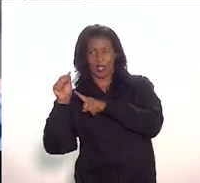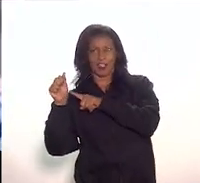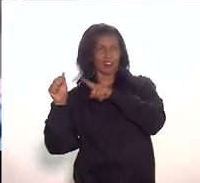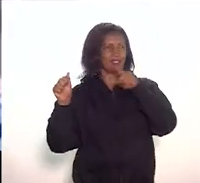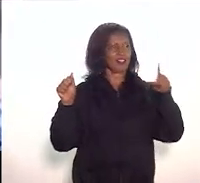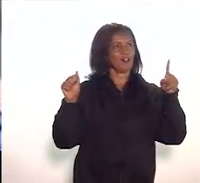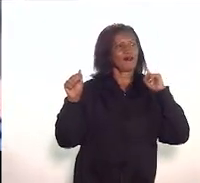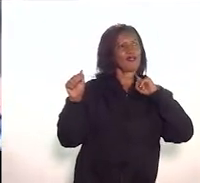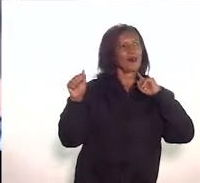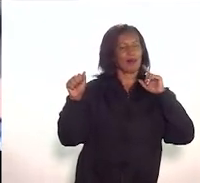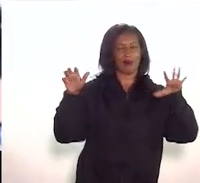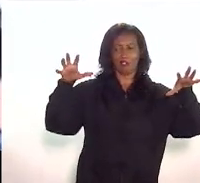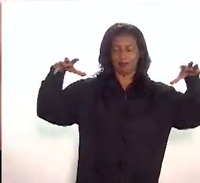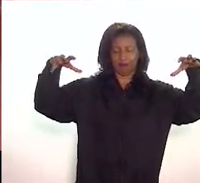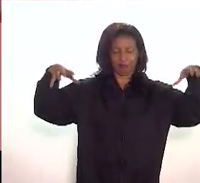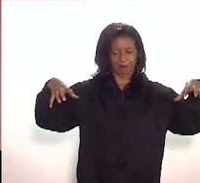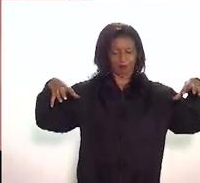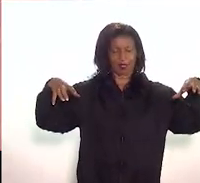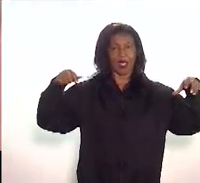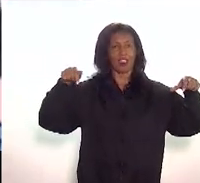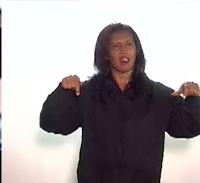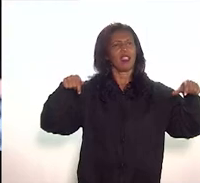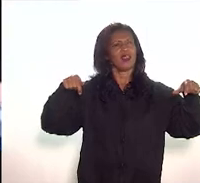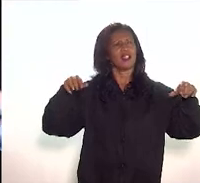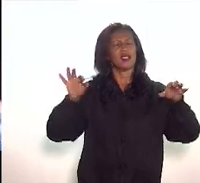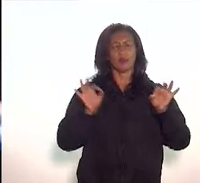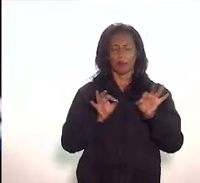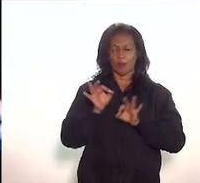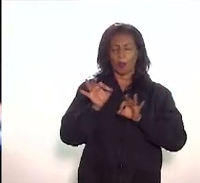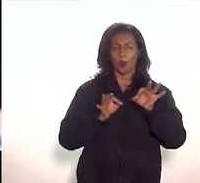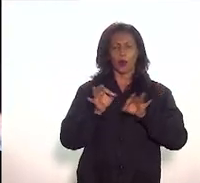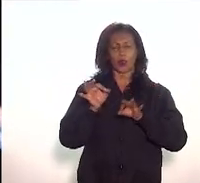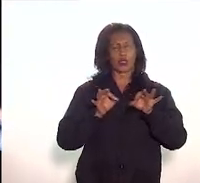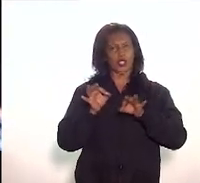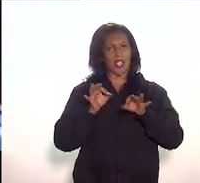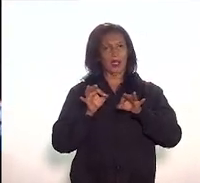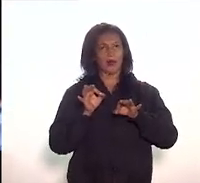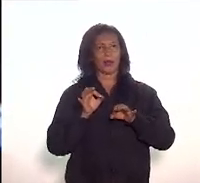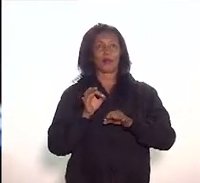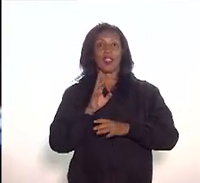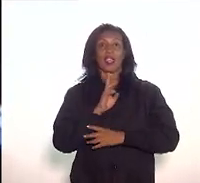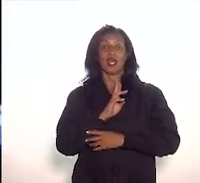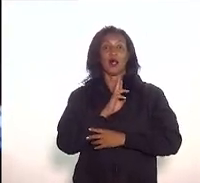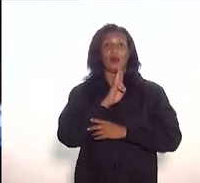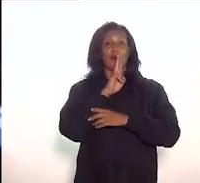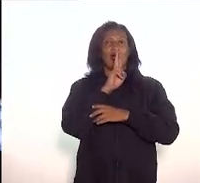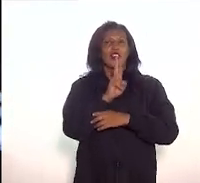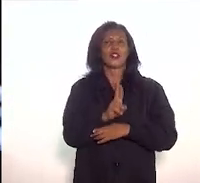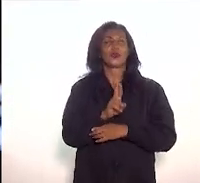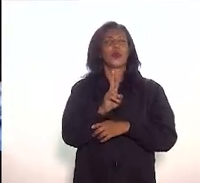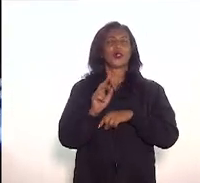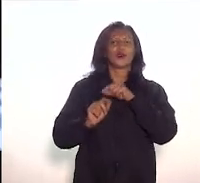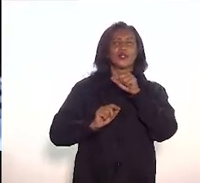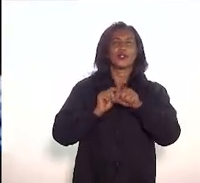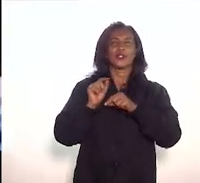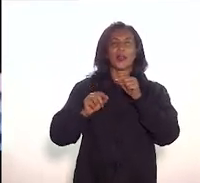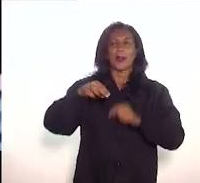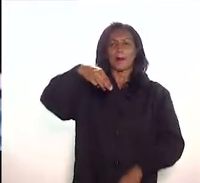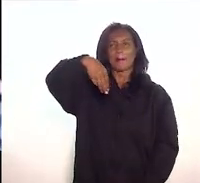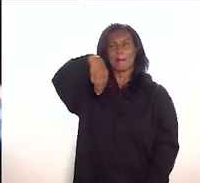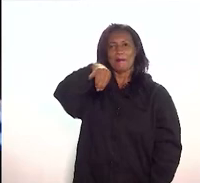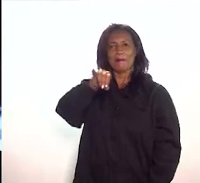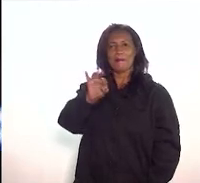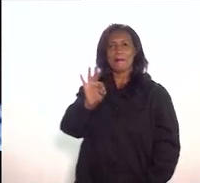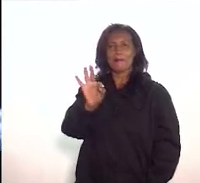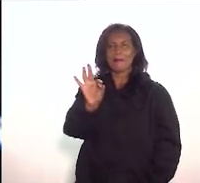que o projeto reage, de certa forma, é resposta ao clássico mito de decadência da região do